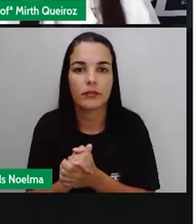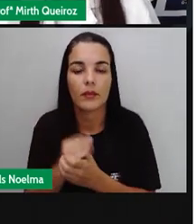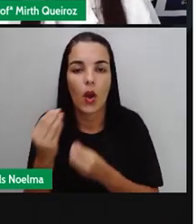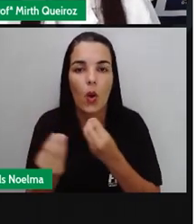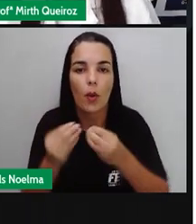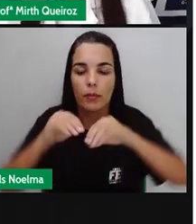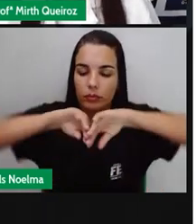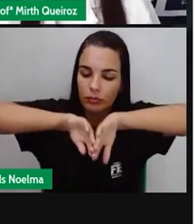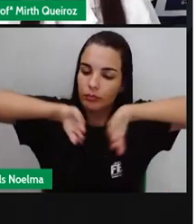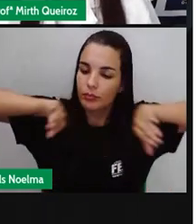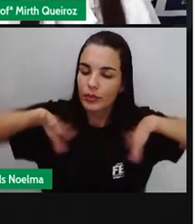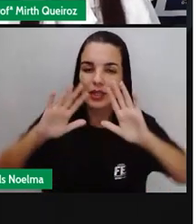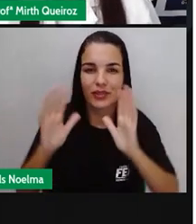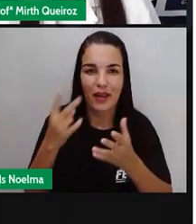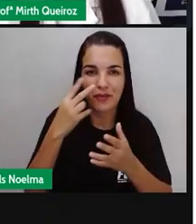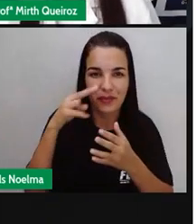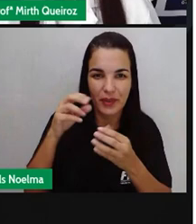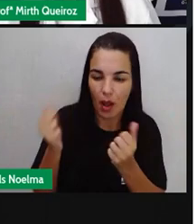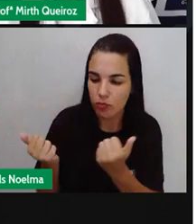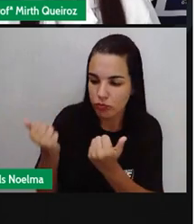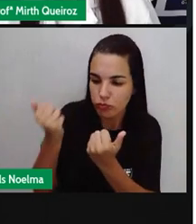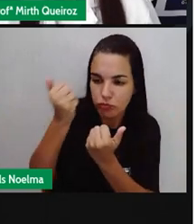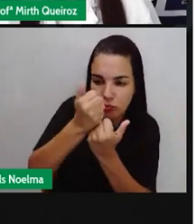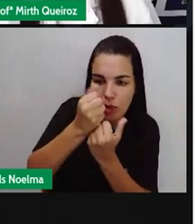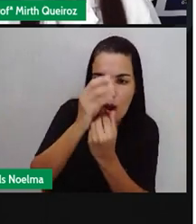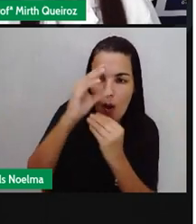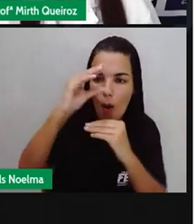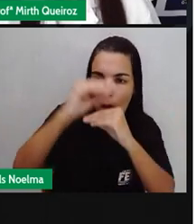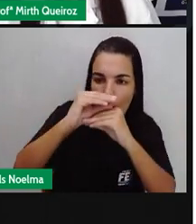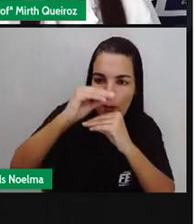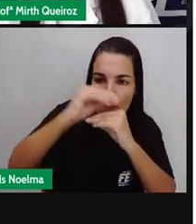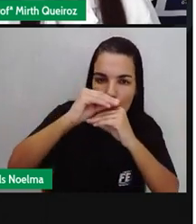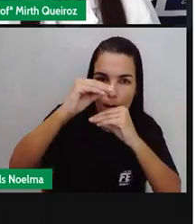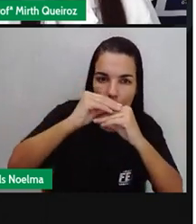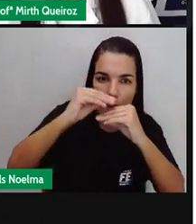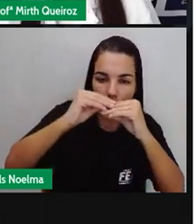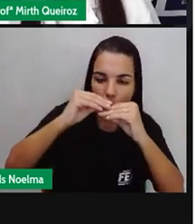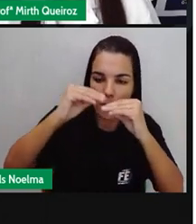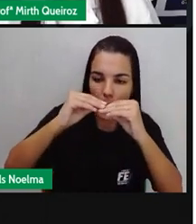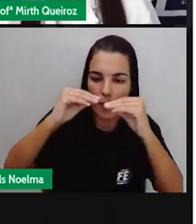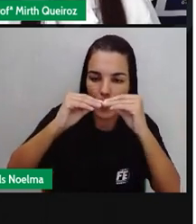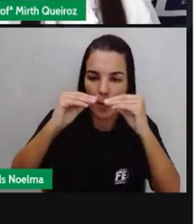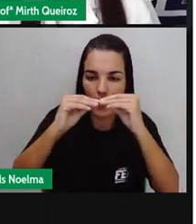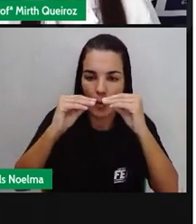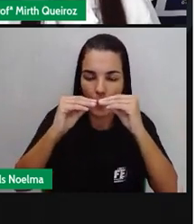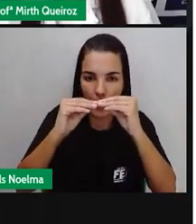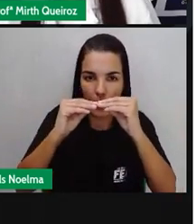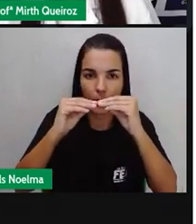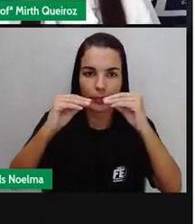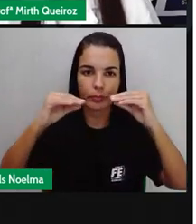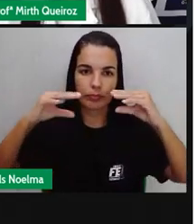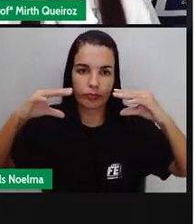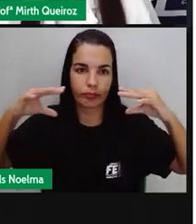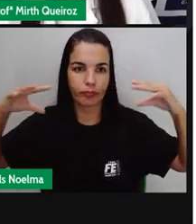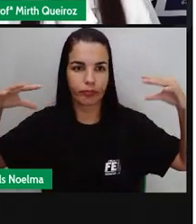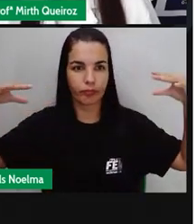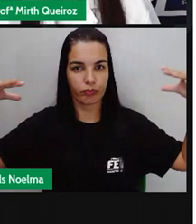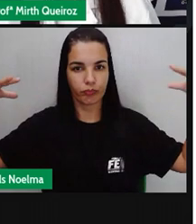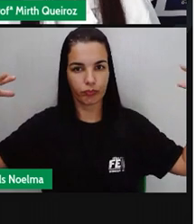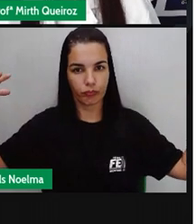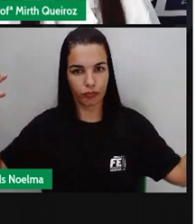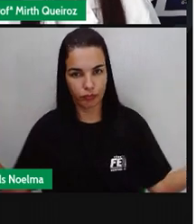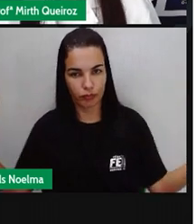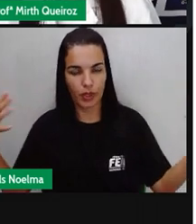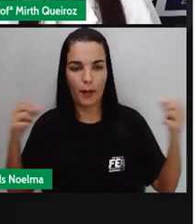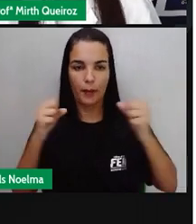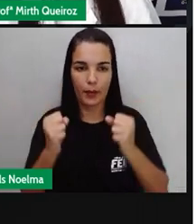tipo de reprodução, como a gente viu, pode ocorrer a divisão binária, como nós temos aqui, o material genético